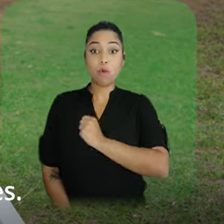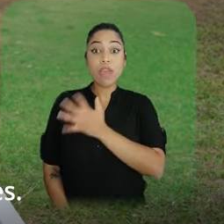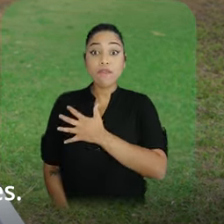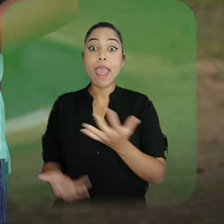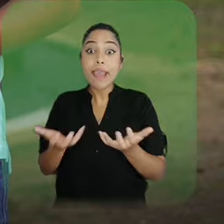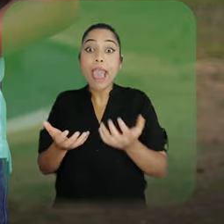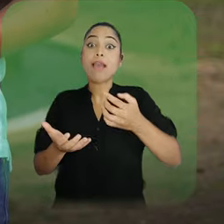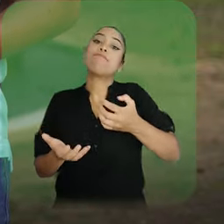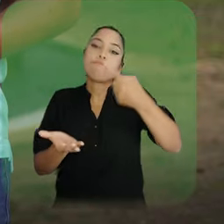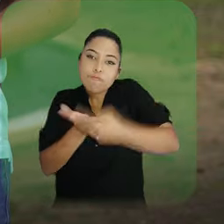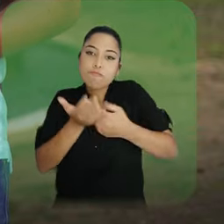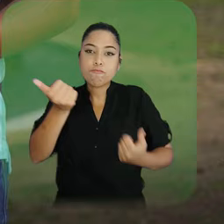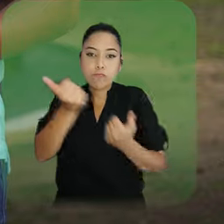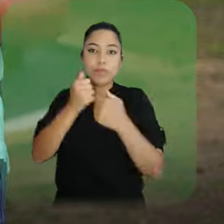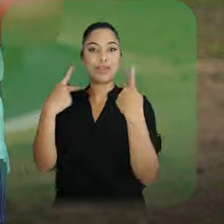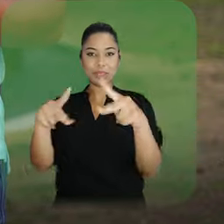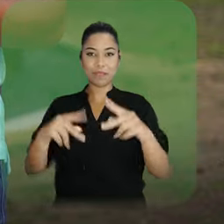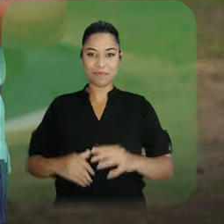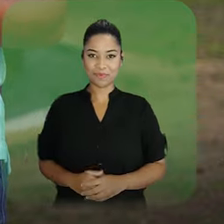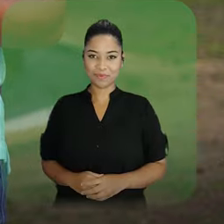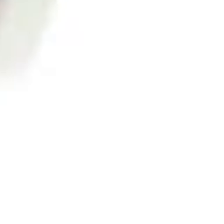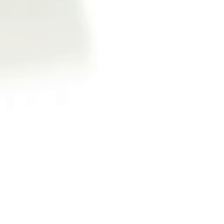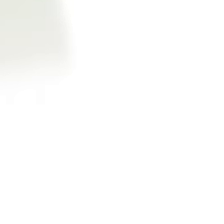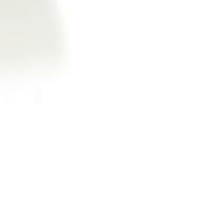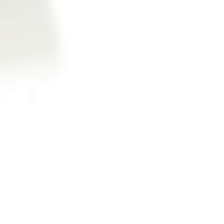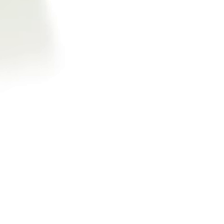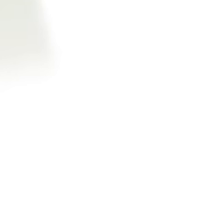desigualdades. O IFPE conta com você!